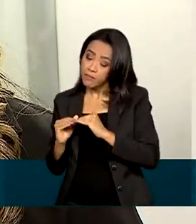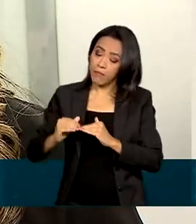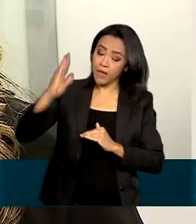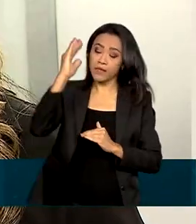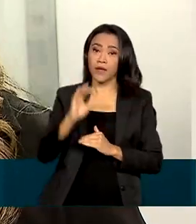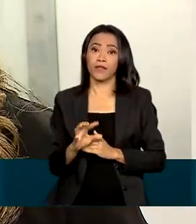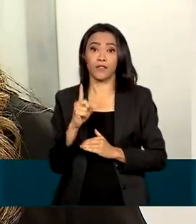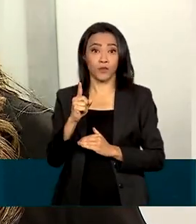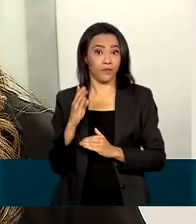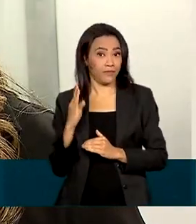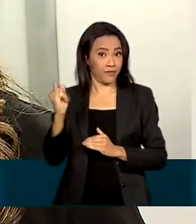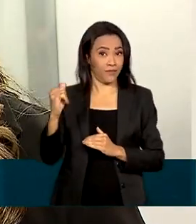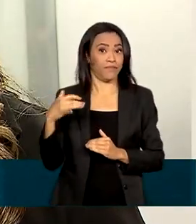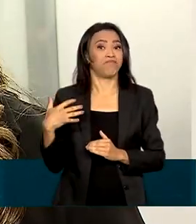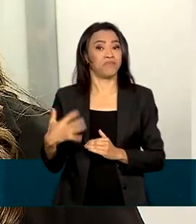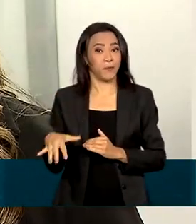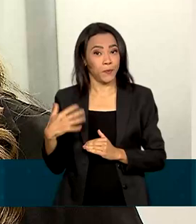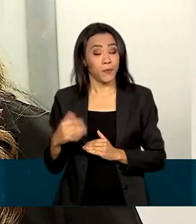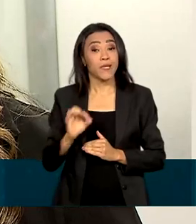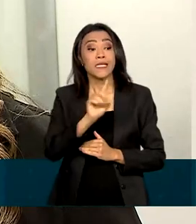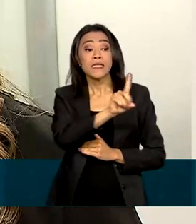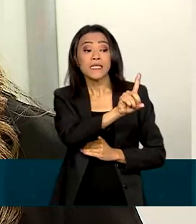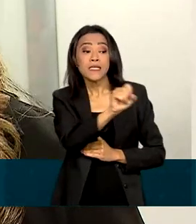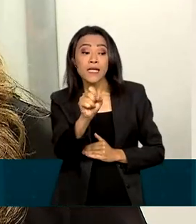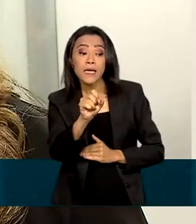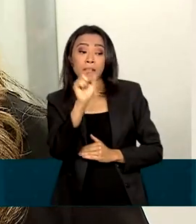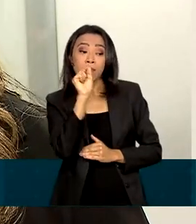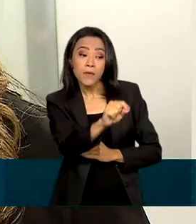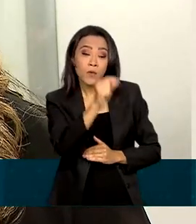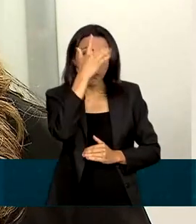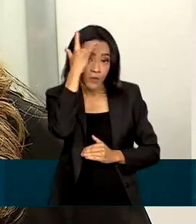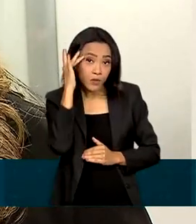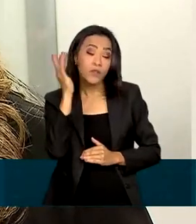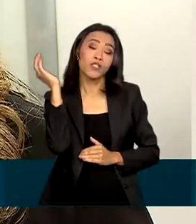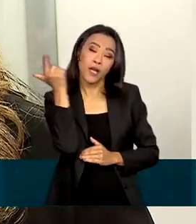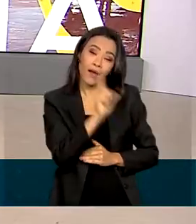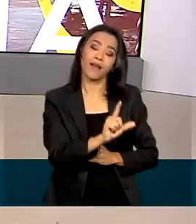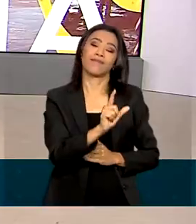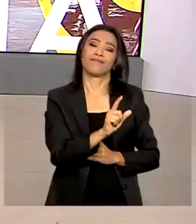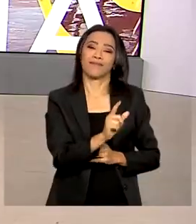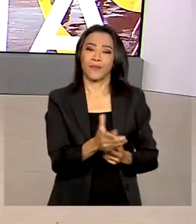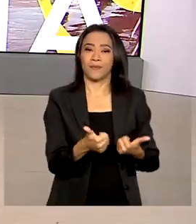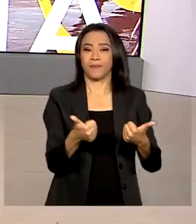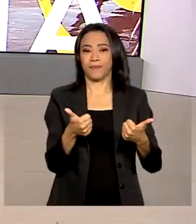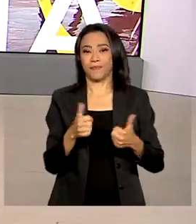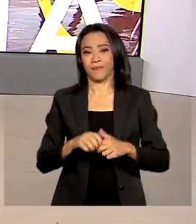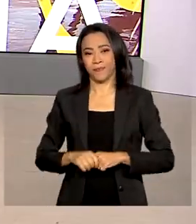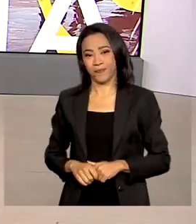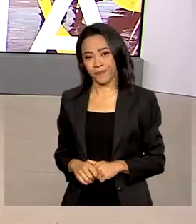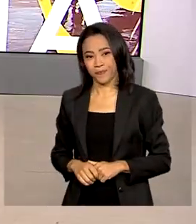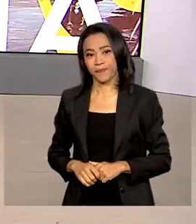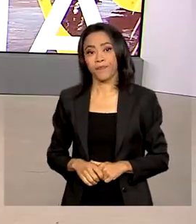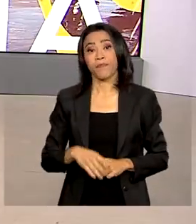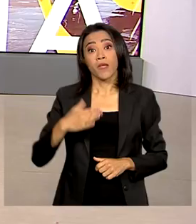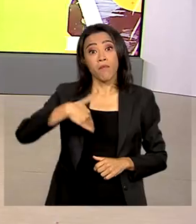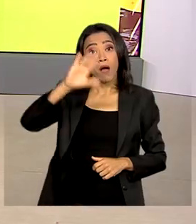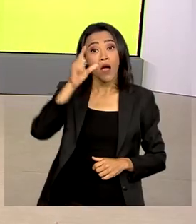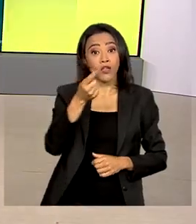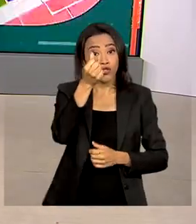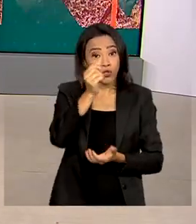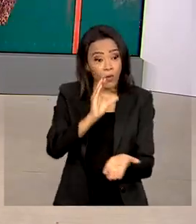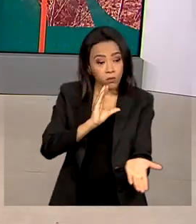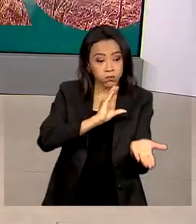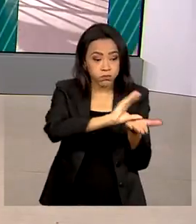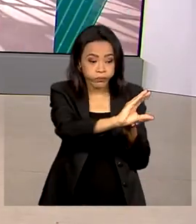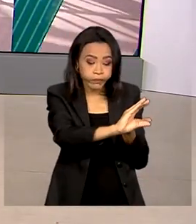expectativa. Cerca de 100 mil clientes já foram beneficiados com essa ação. Mais recursos para